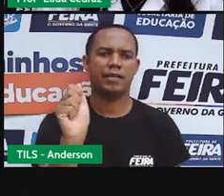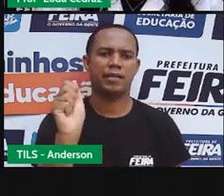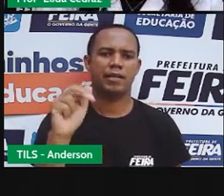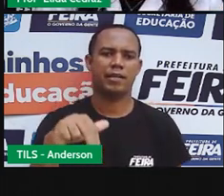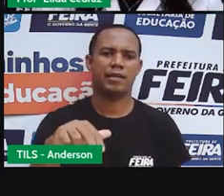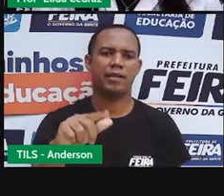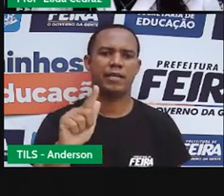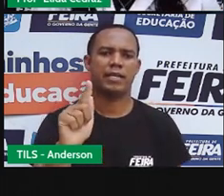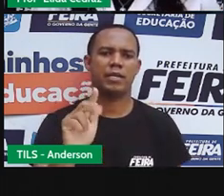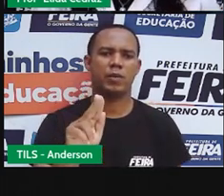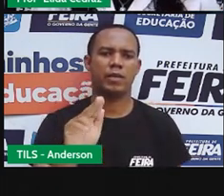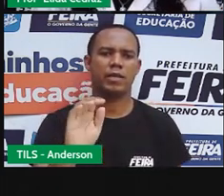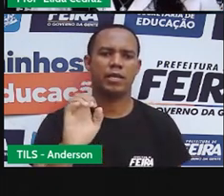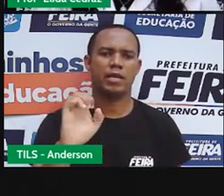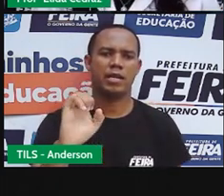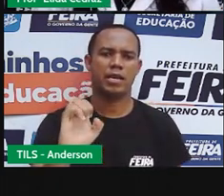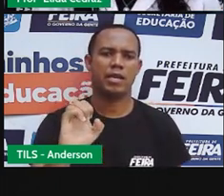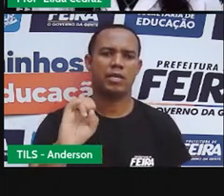pogueira,